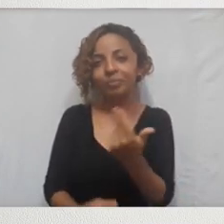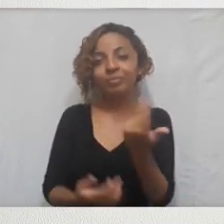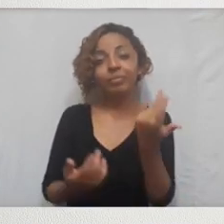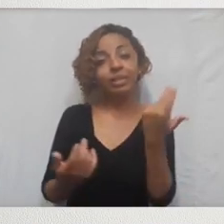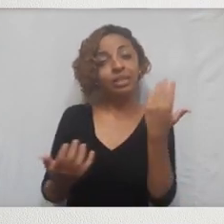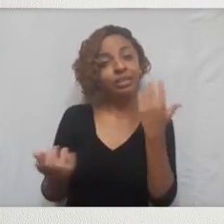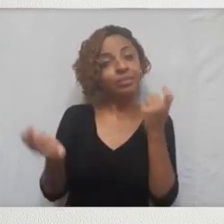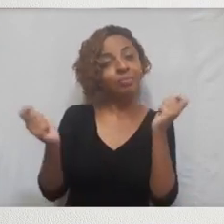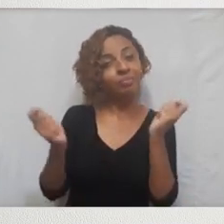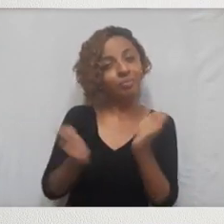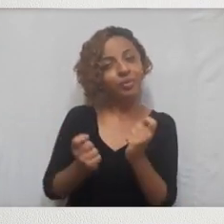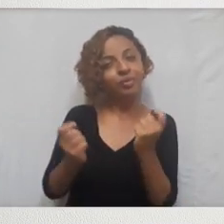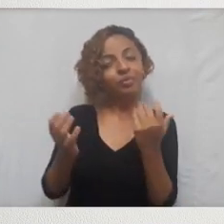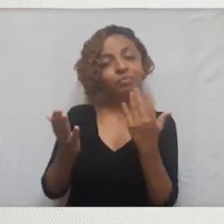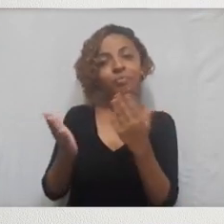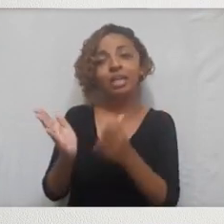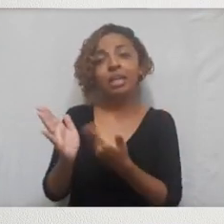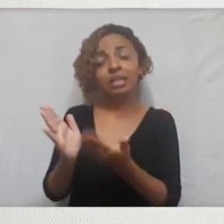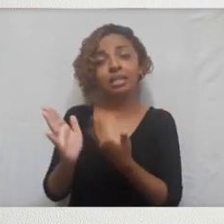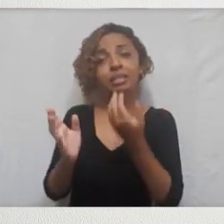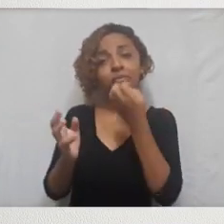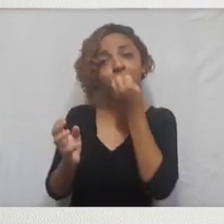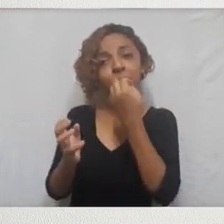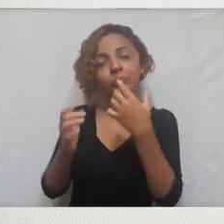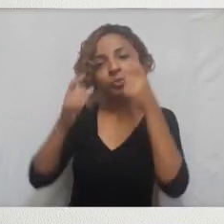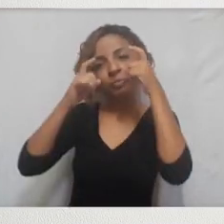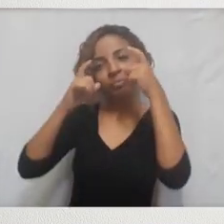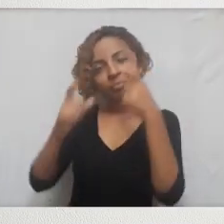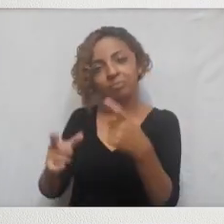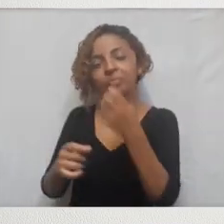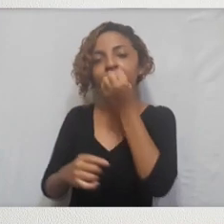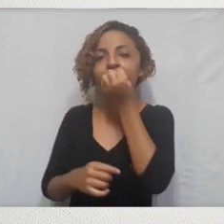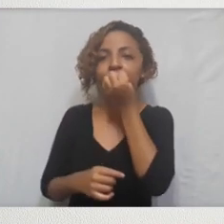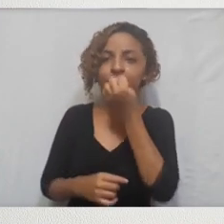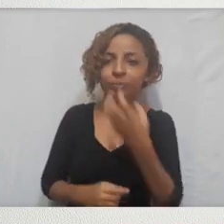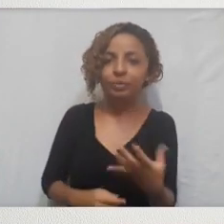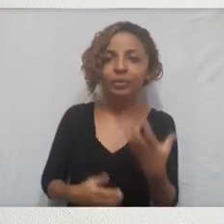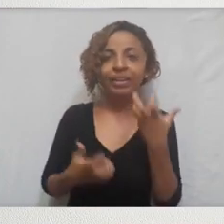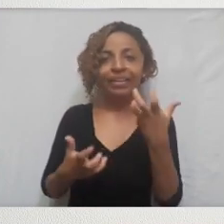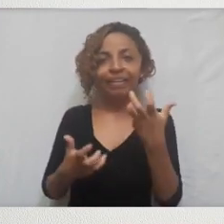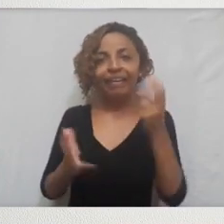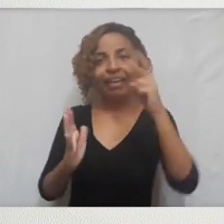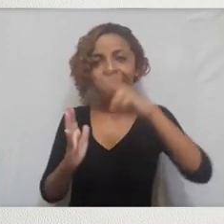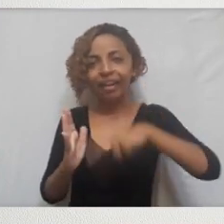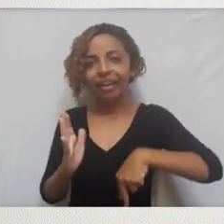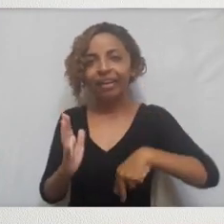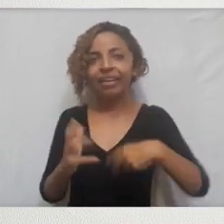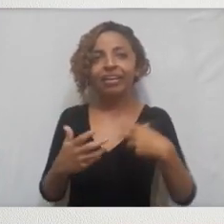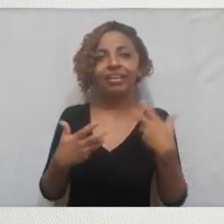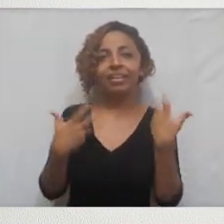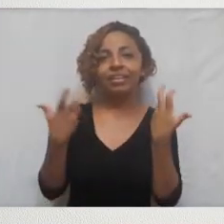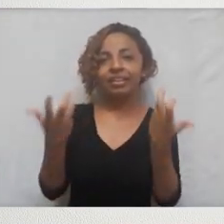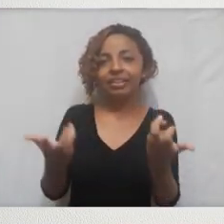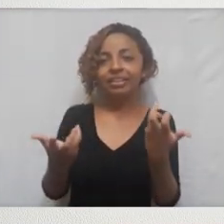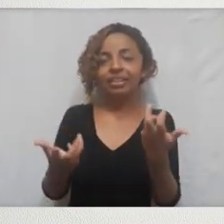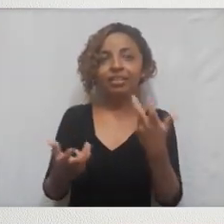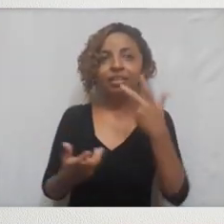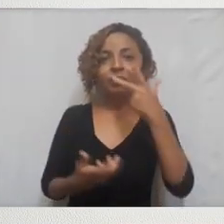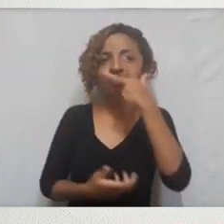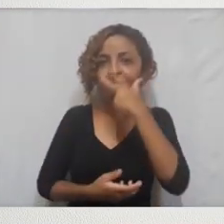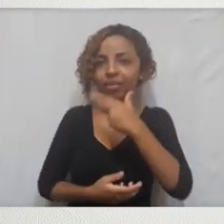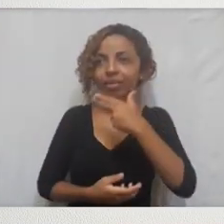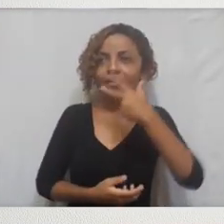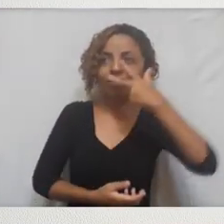a ser questionado, o enredo desse livro, mas é um livro cativante. É livro cativante, é um livro que você quer ler, você, apesar de ter as